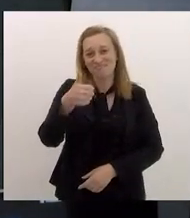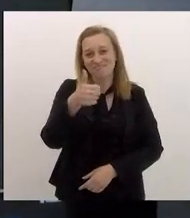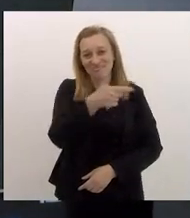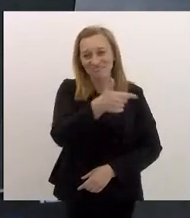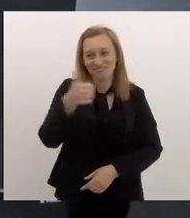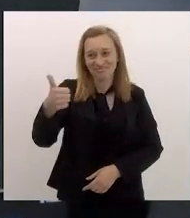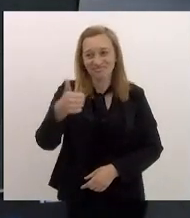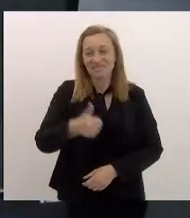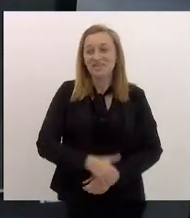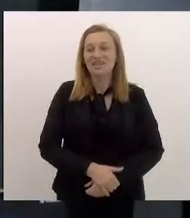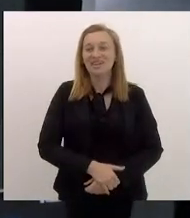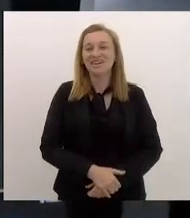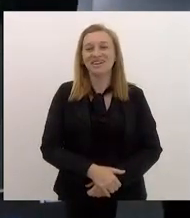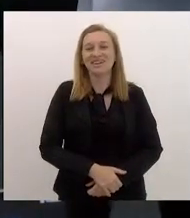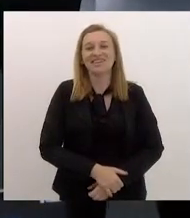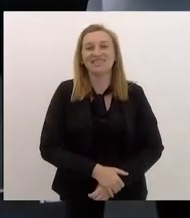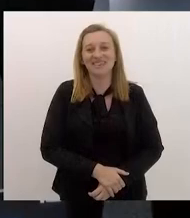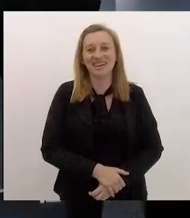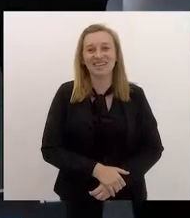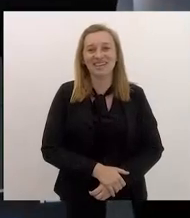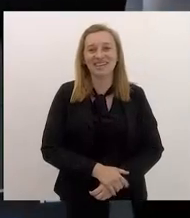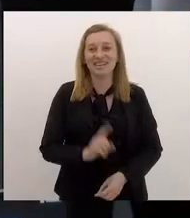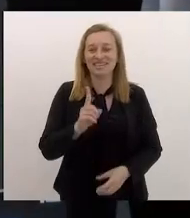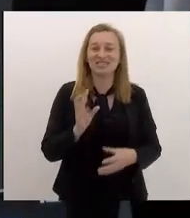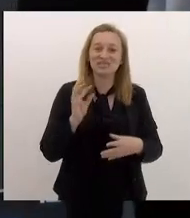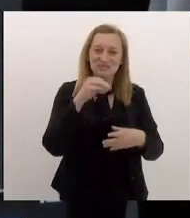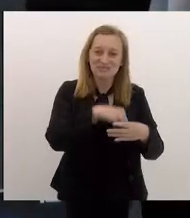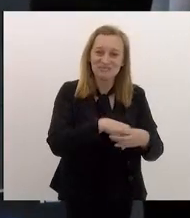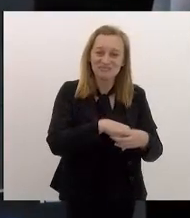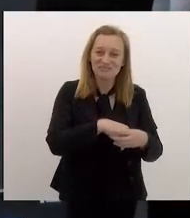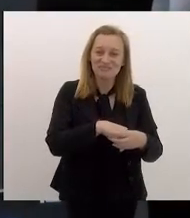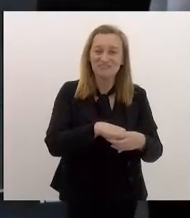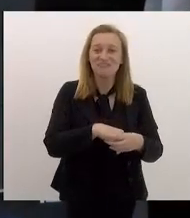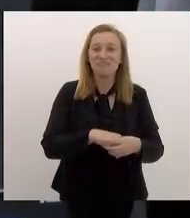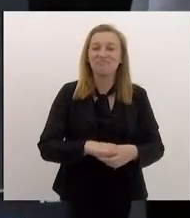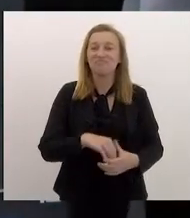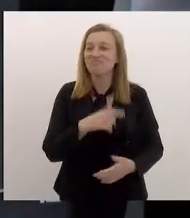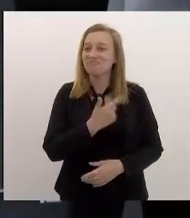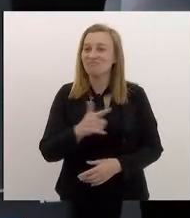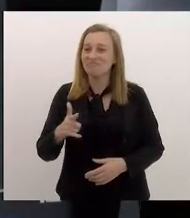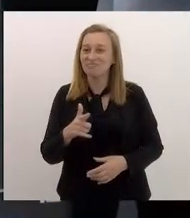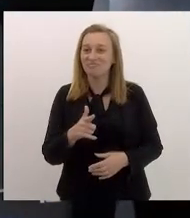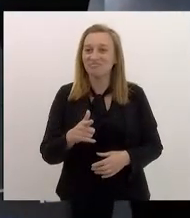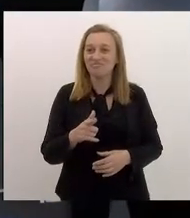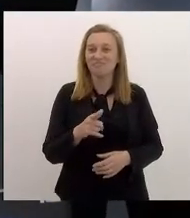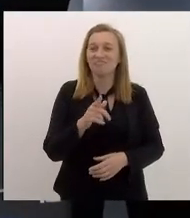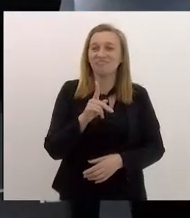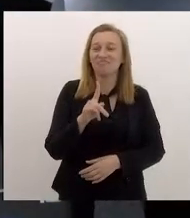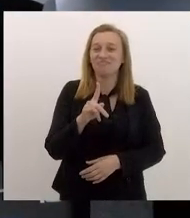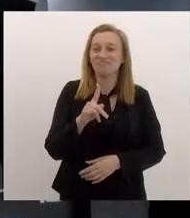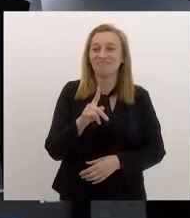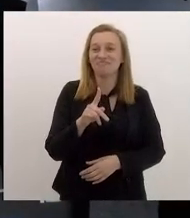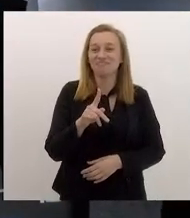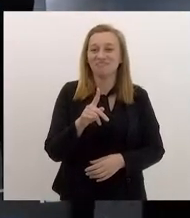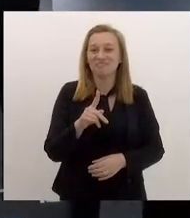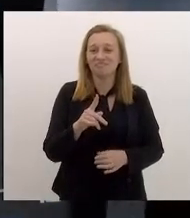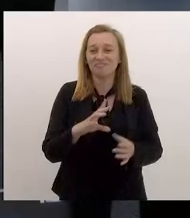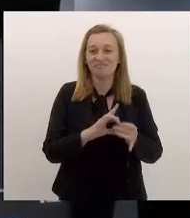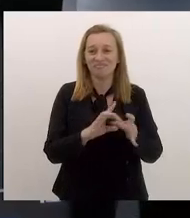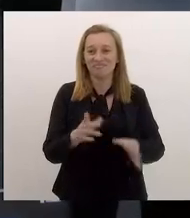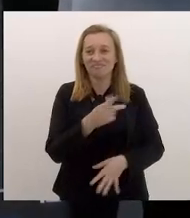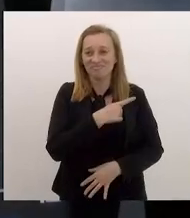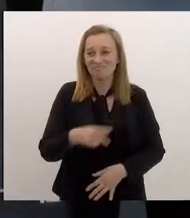que não entrou, porque, quando eles redigiram, ela não tinha ainda sido promulgada pelo presidente da República.